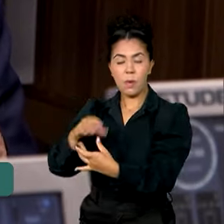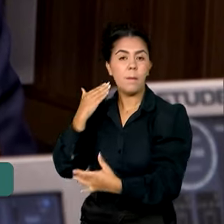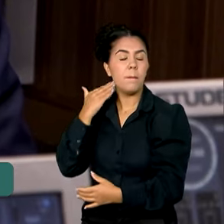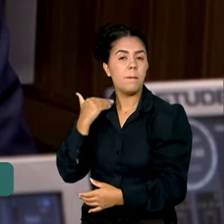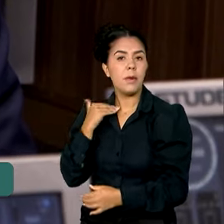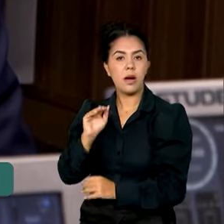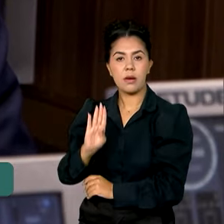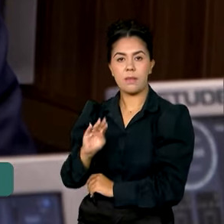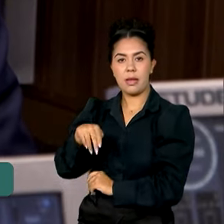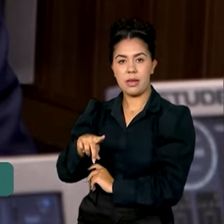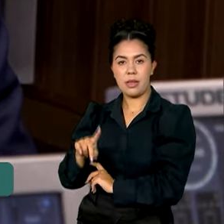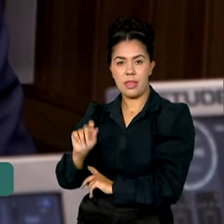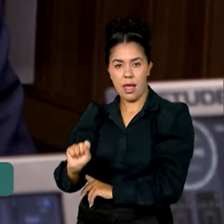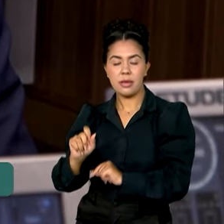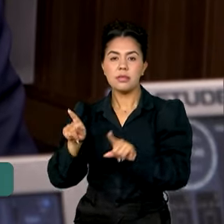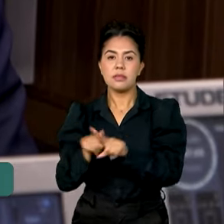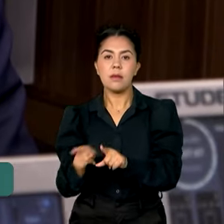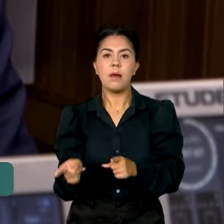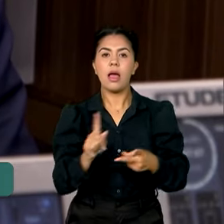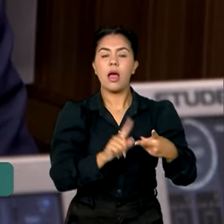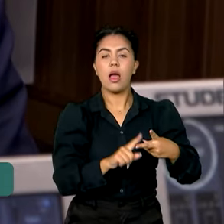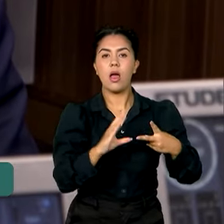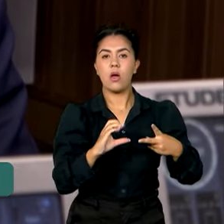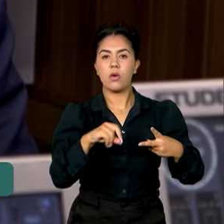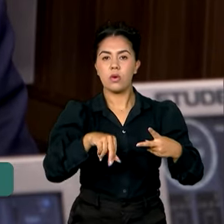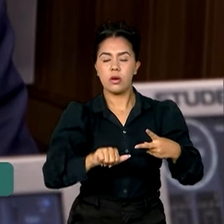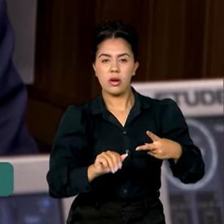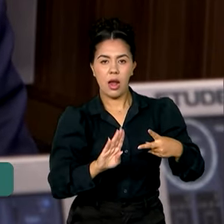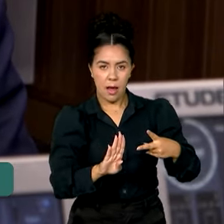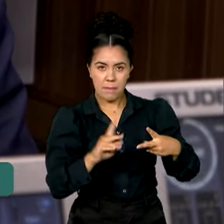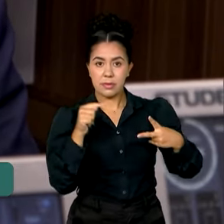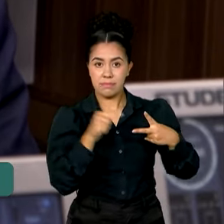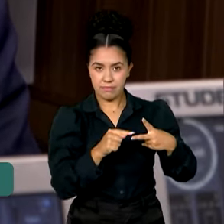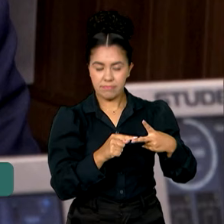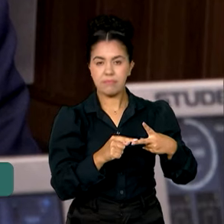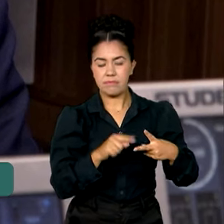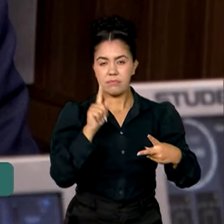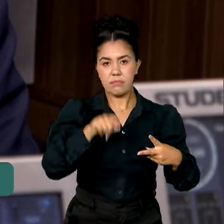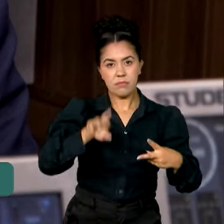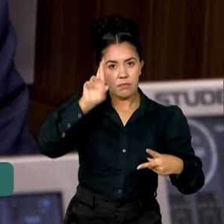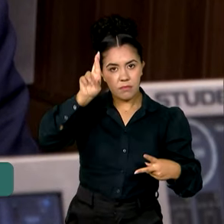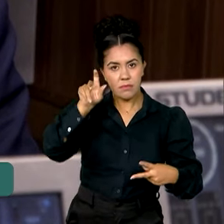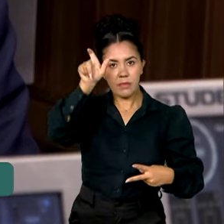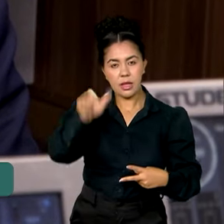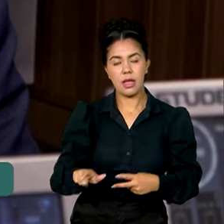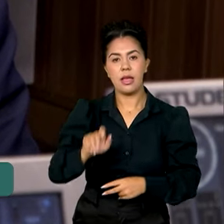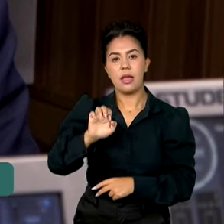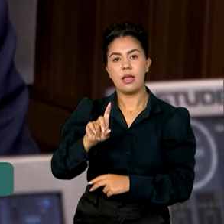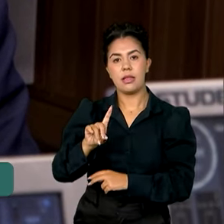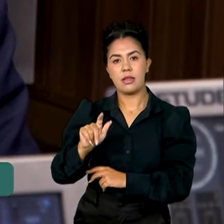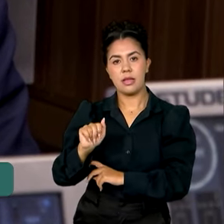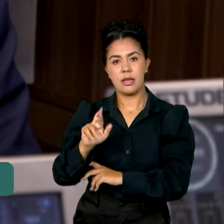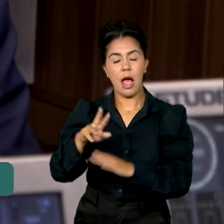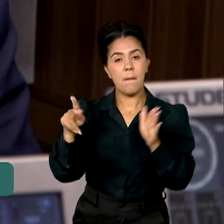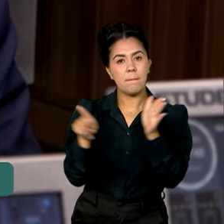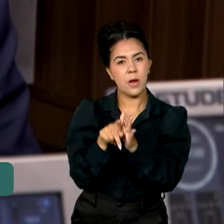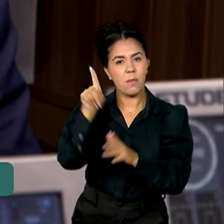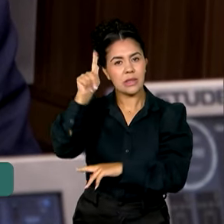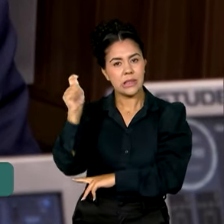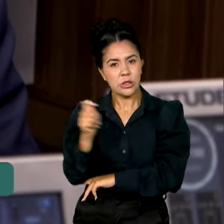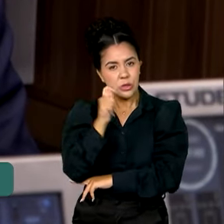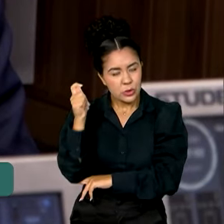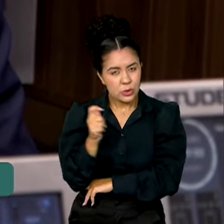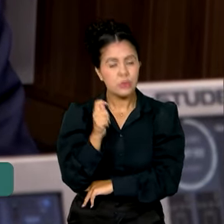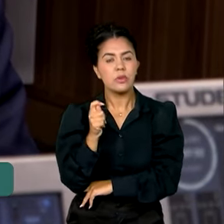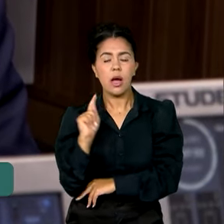e com a CONAB, que é a Companhia Nacional de Abastecimento, presidida pelo EDGAR Preto do Rio Grande do Sul, nós